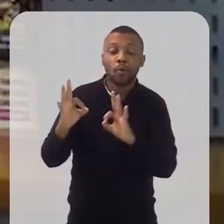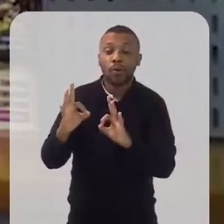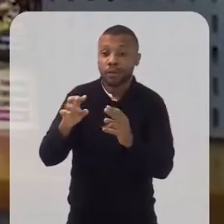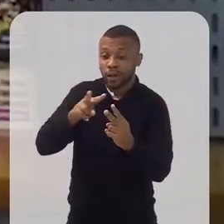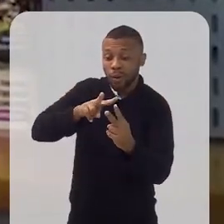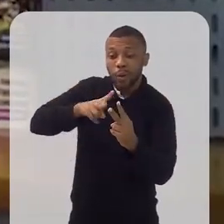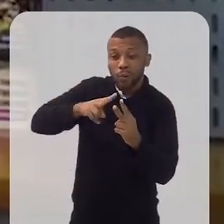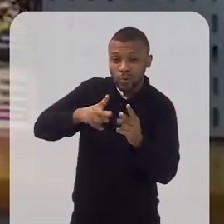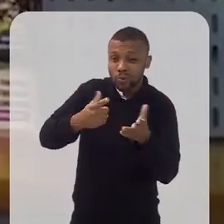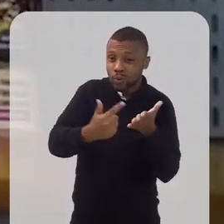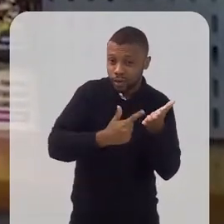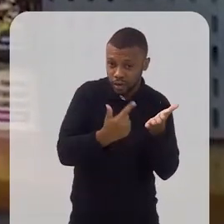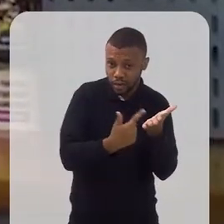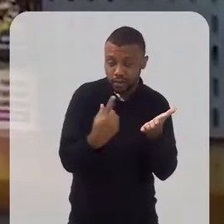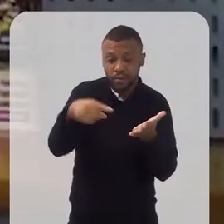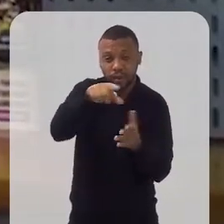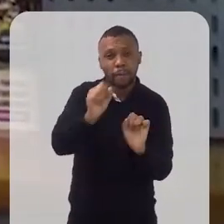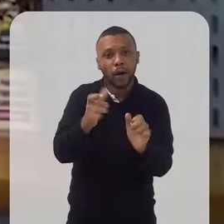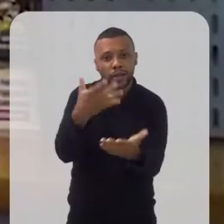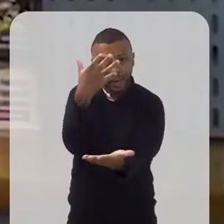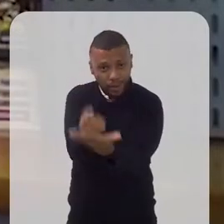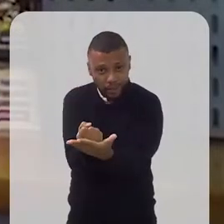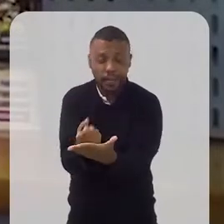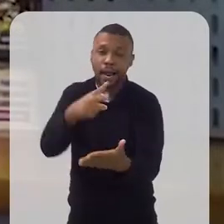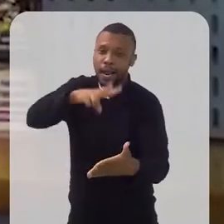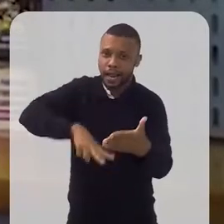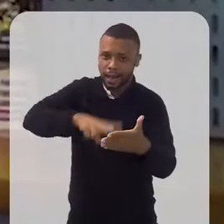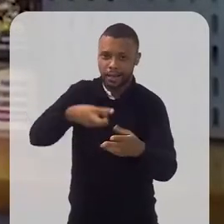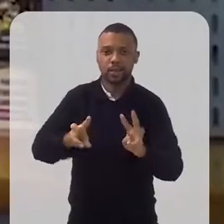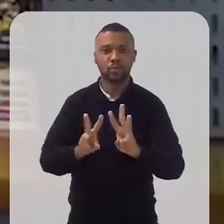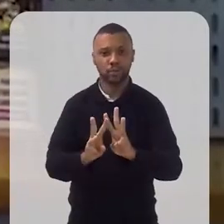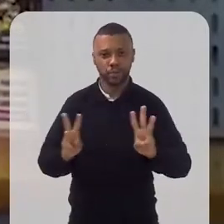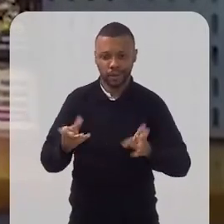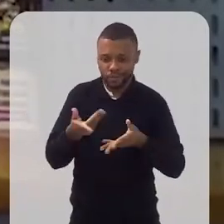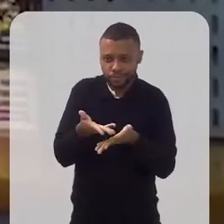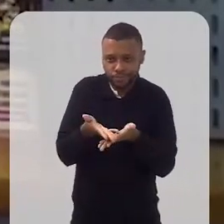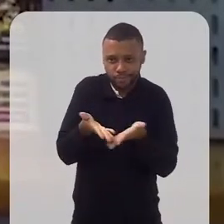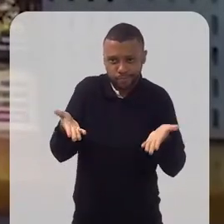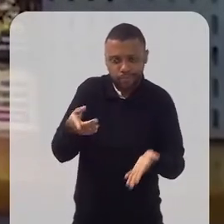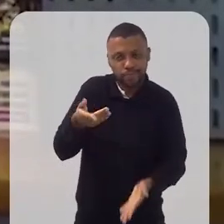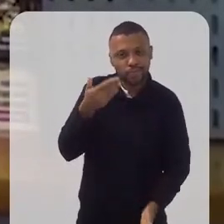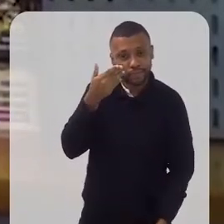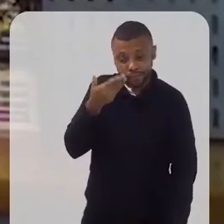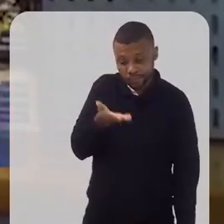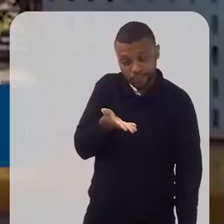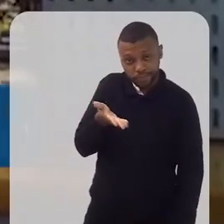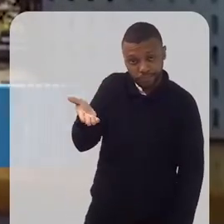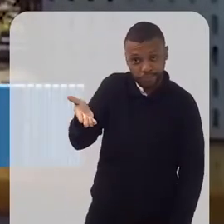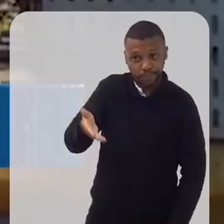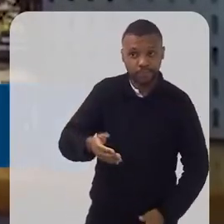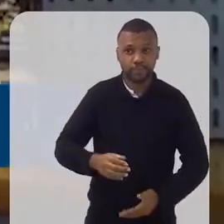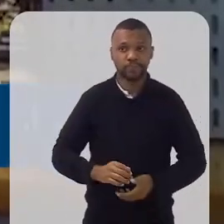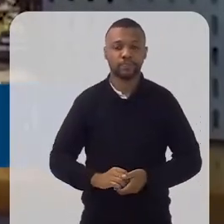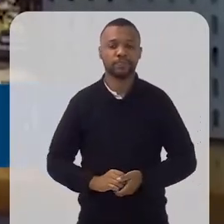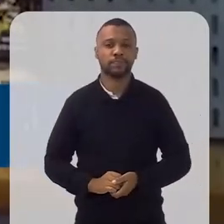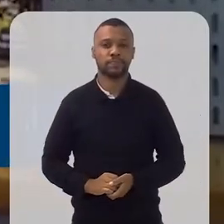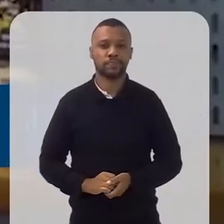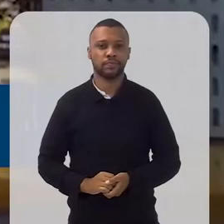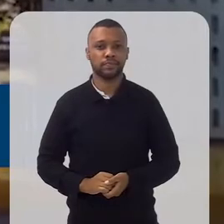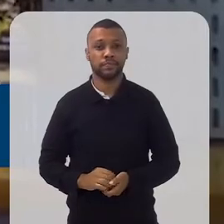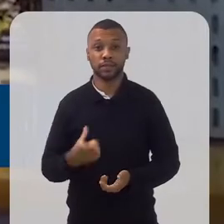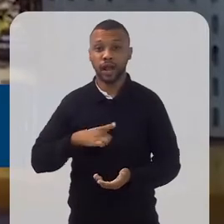ler os dois livros. Vocês podem baixar os dois livros no site do Ciedes, www.ciedes.com